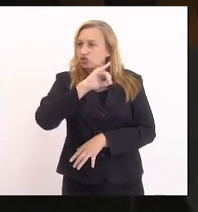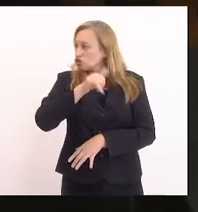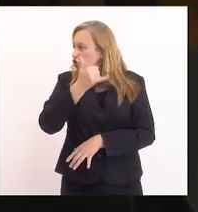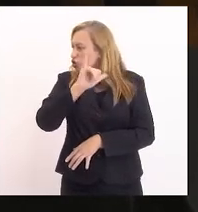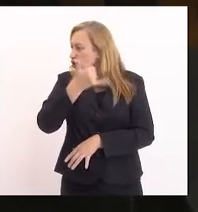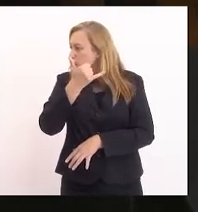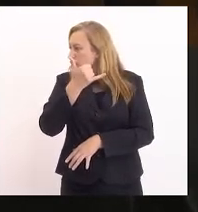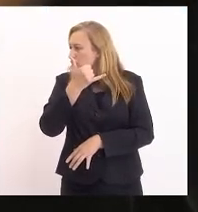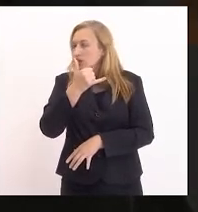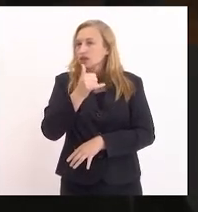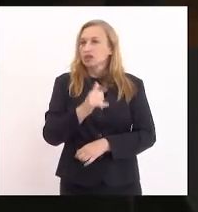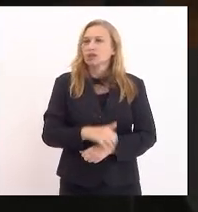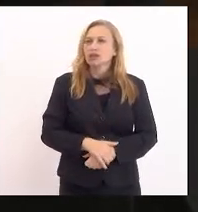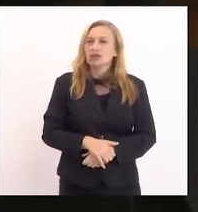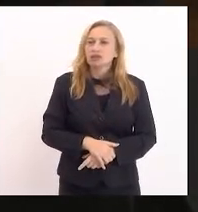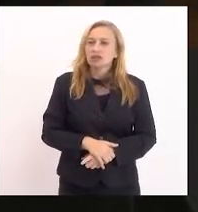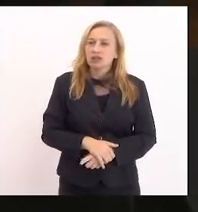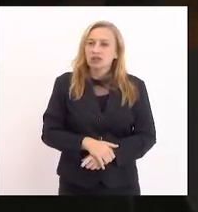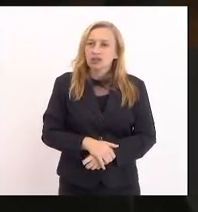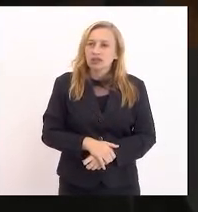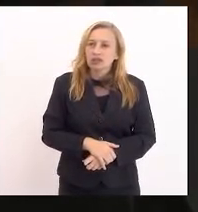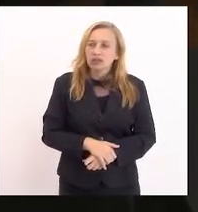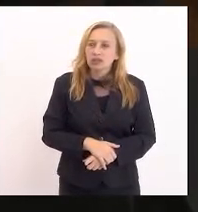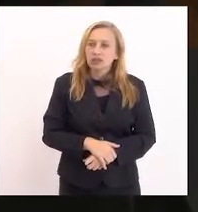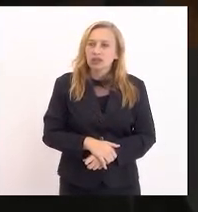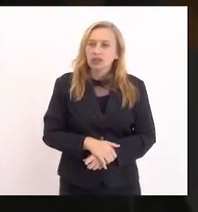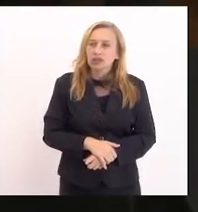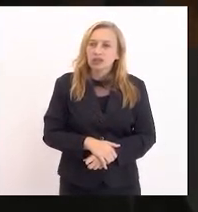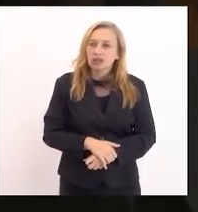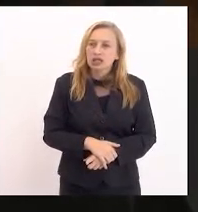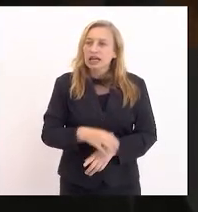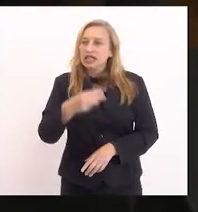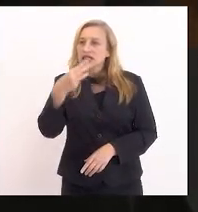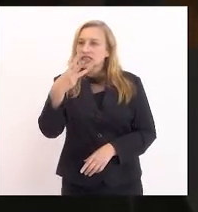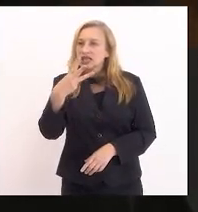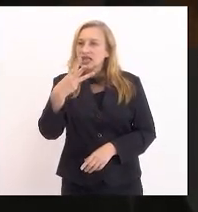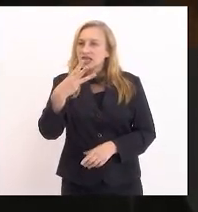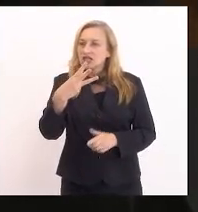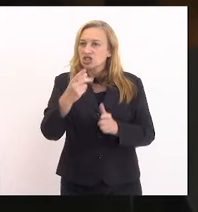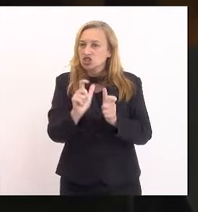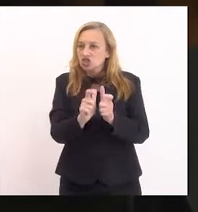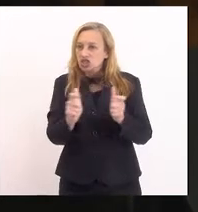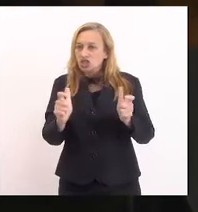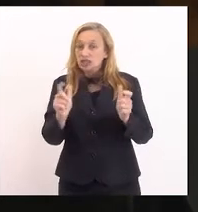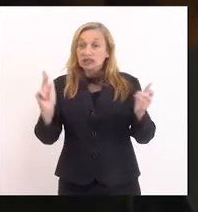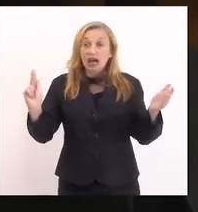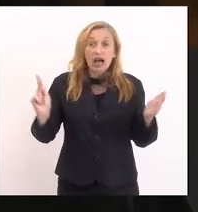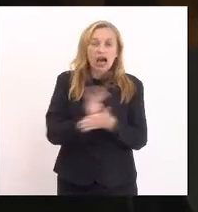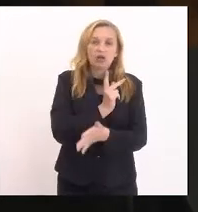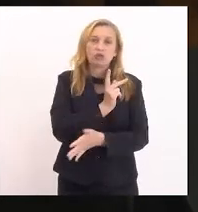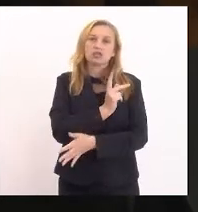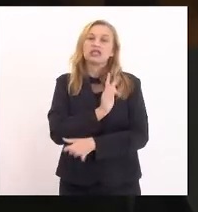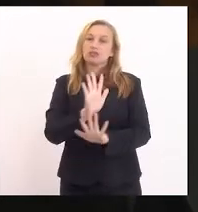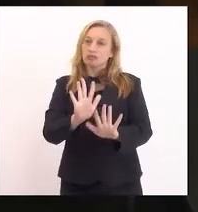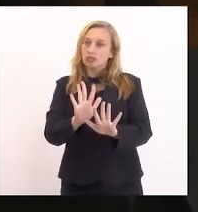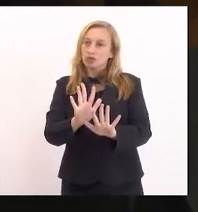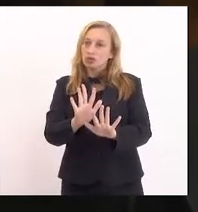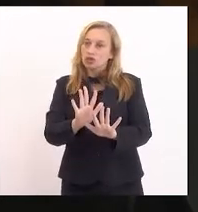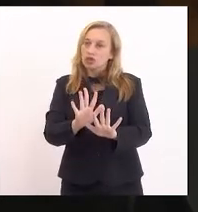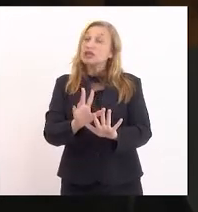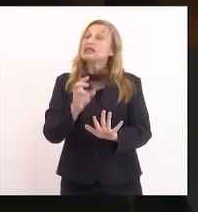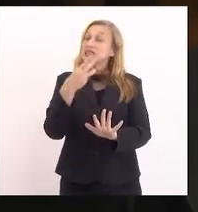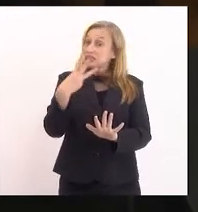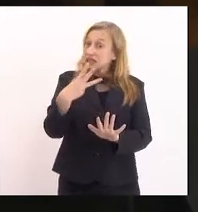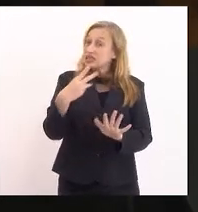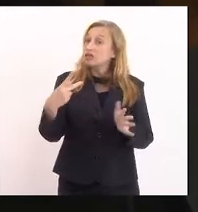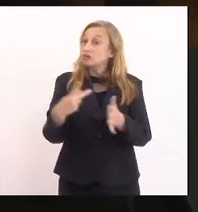próximo passado, de menos, três grandes episódios, ou melhor, três episódios de